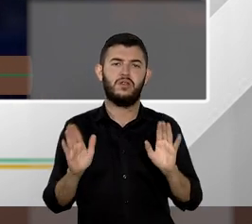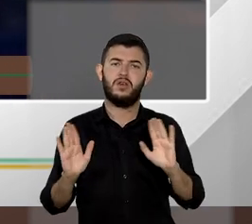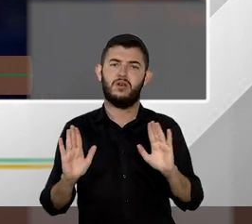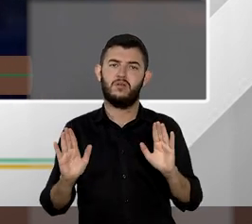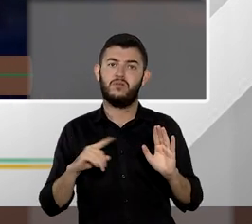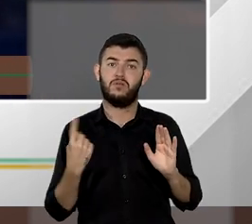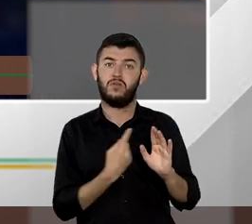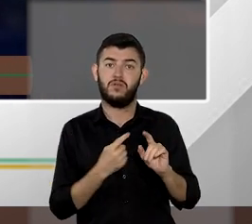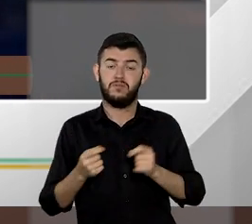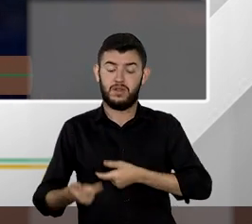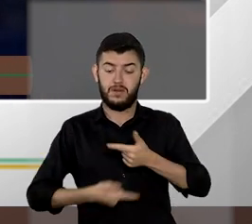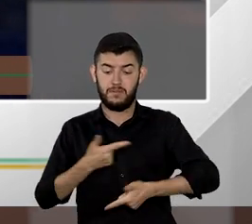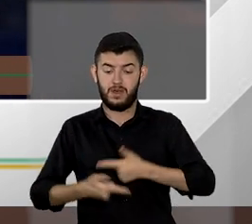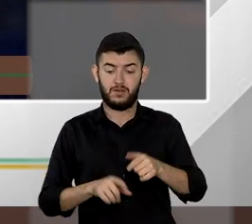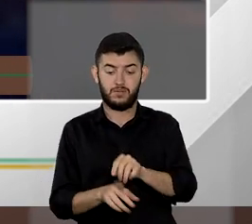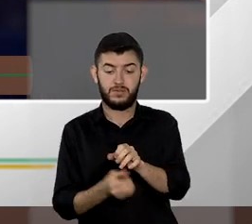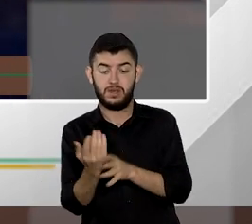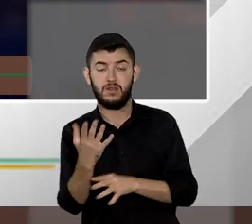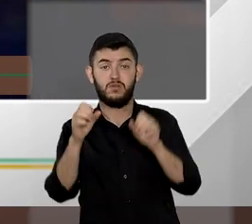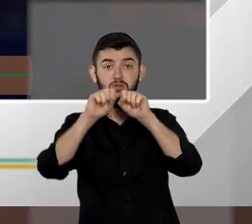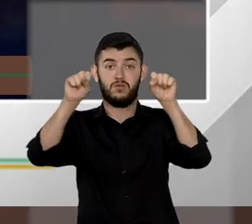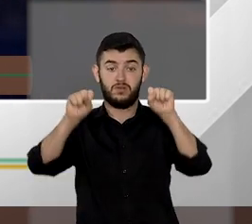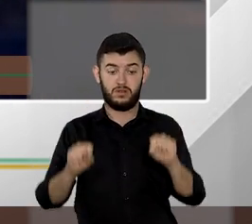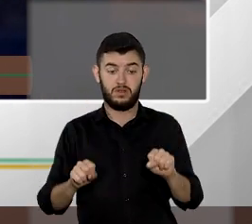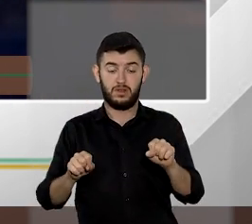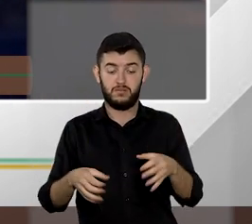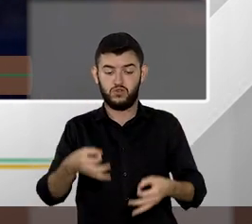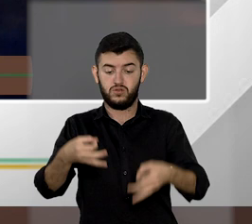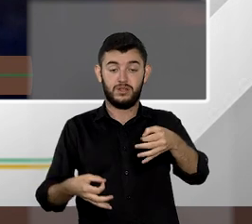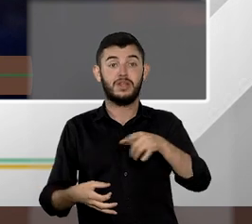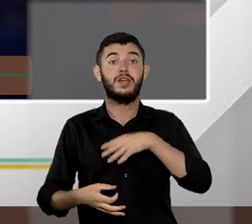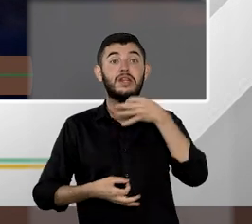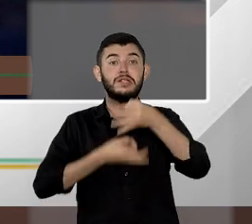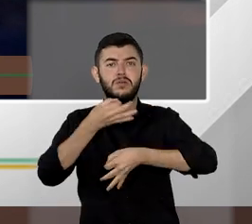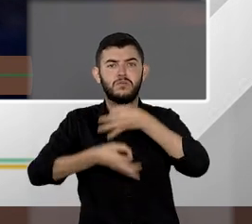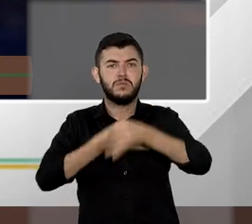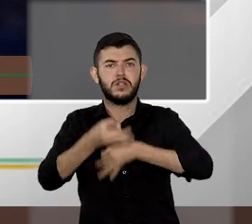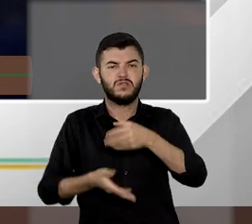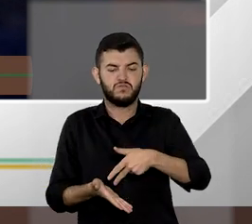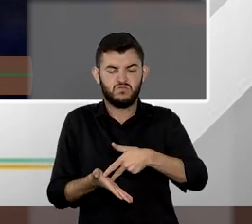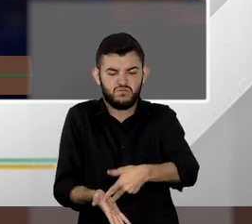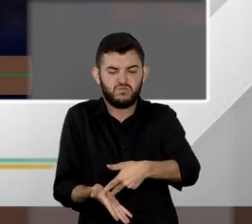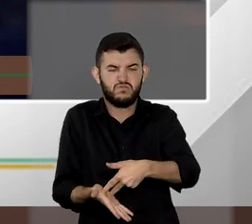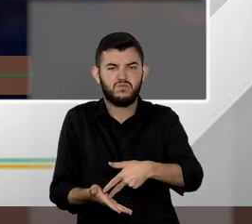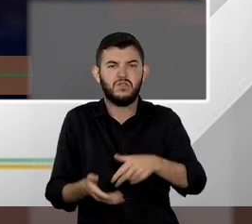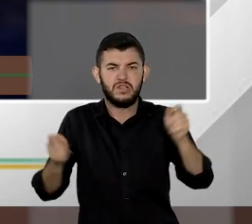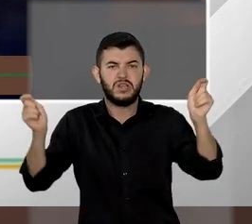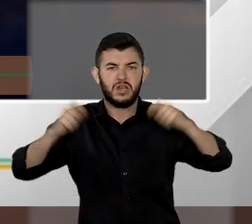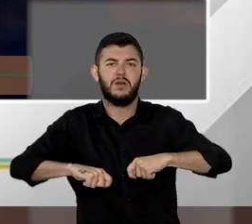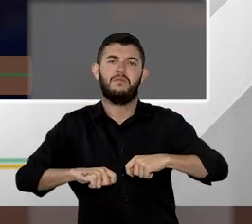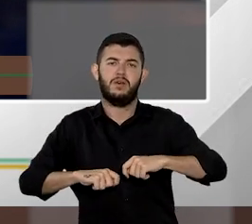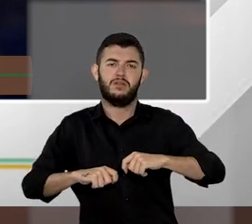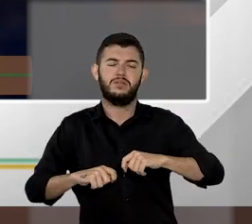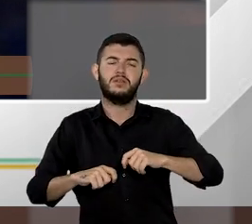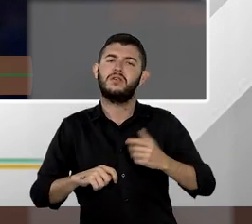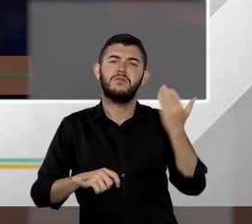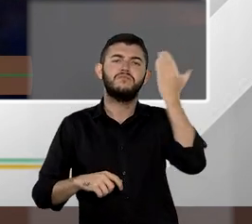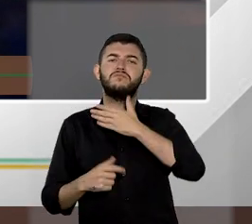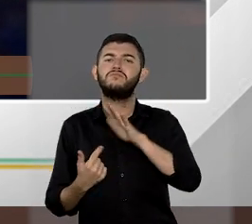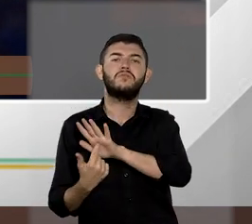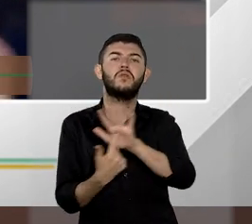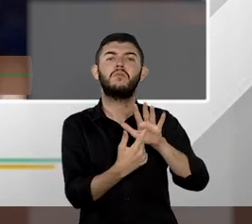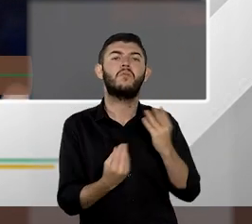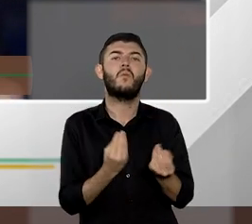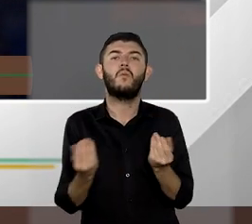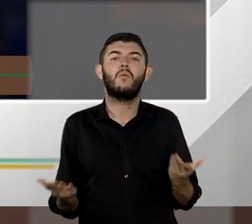do sistema jurídico com uma boa argumentação com uma argumentação sólida com uma argumentação capaz de demonstrar